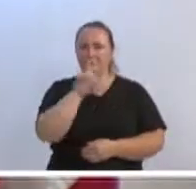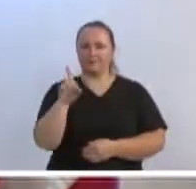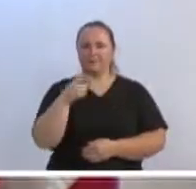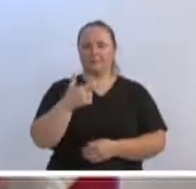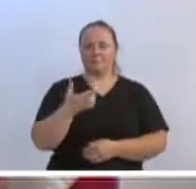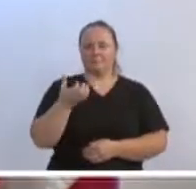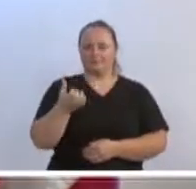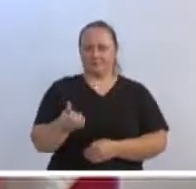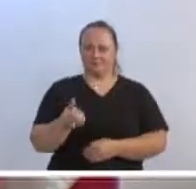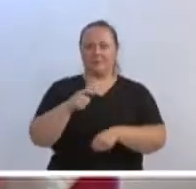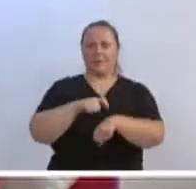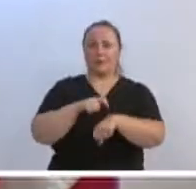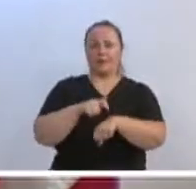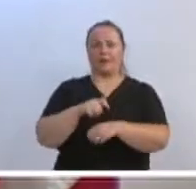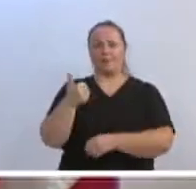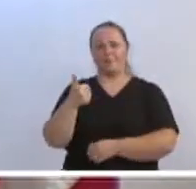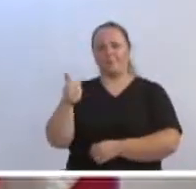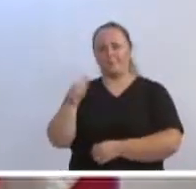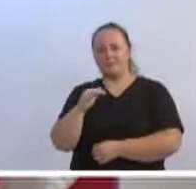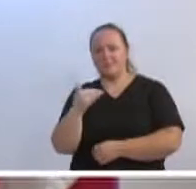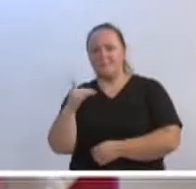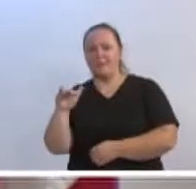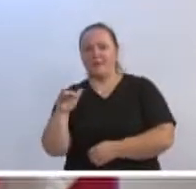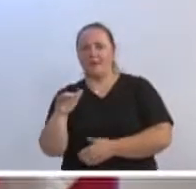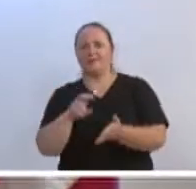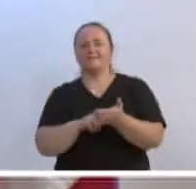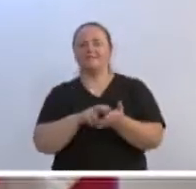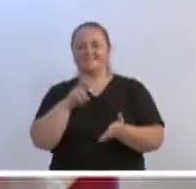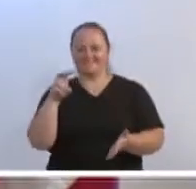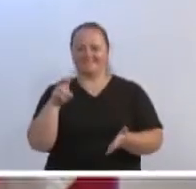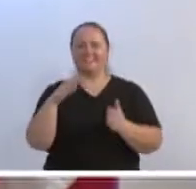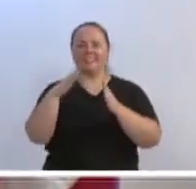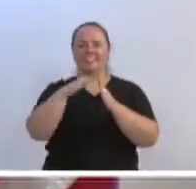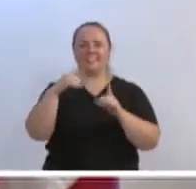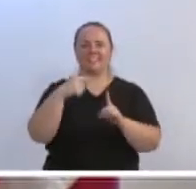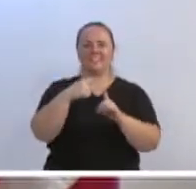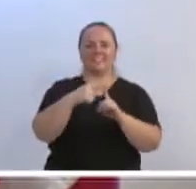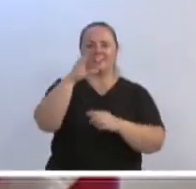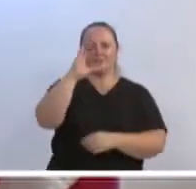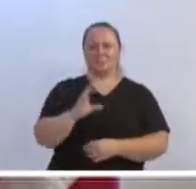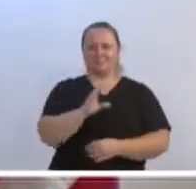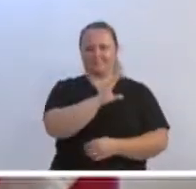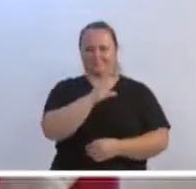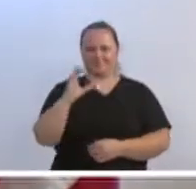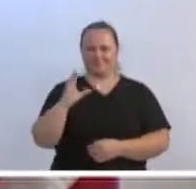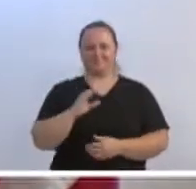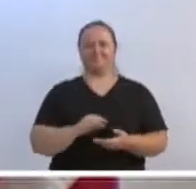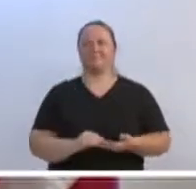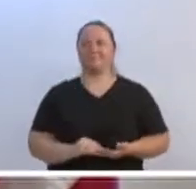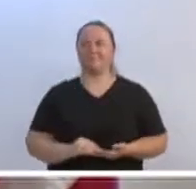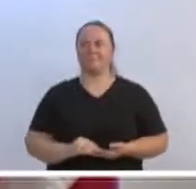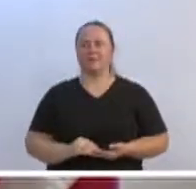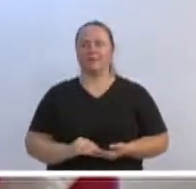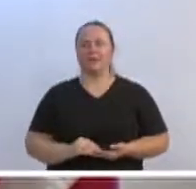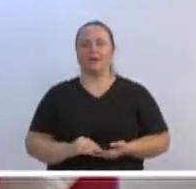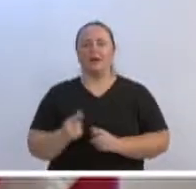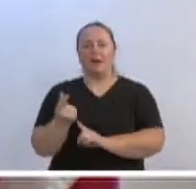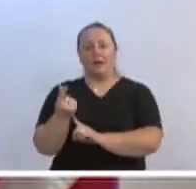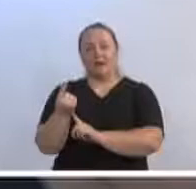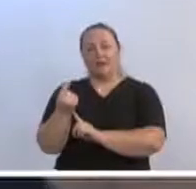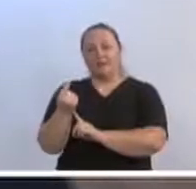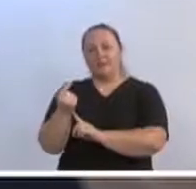a partir das 11h30, na Paróquia Santa Terezinha. E eu quero mostrar aqui para a TVL e dizer que os recursos